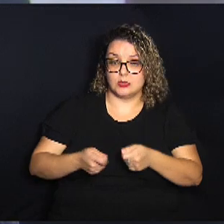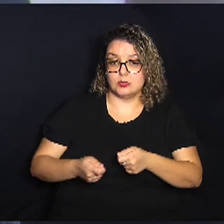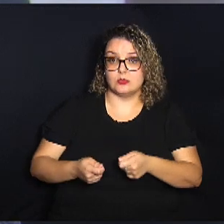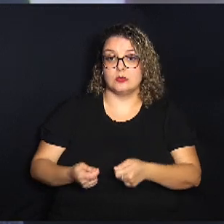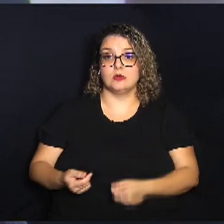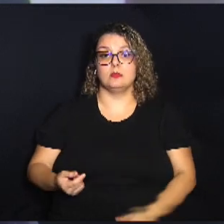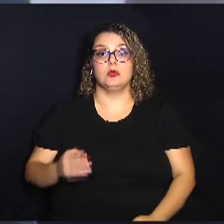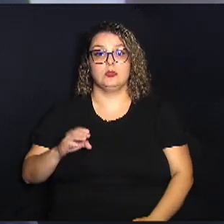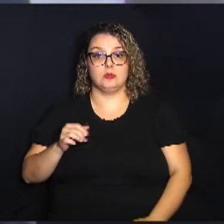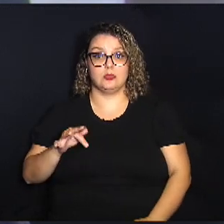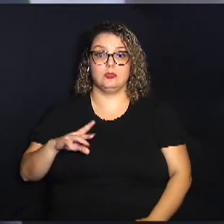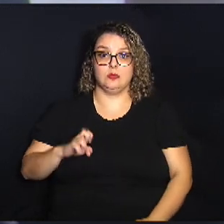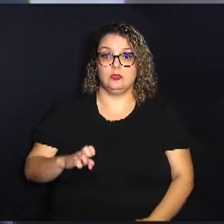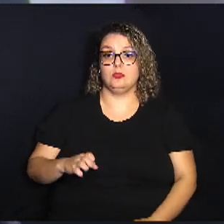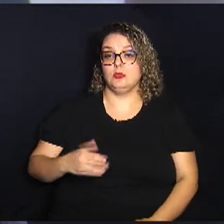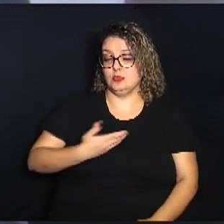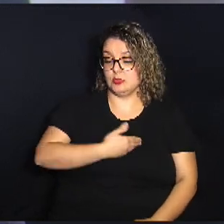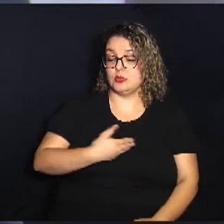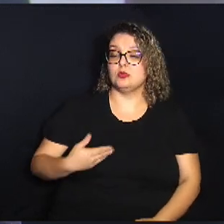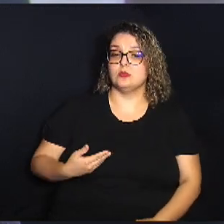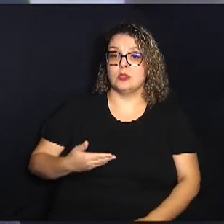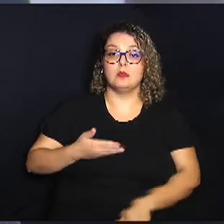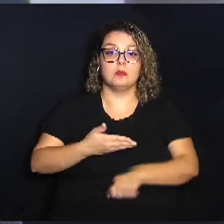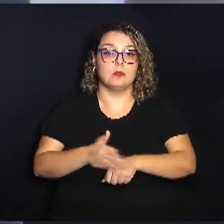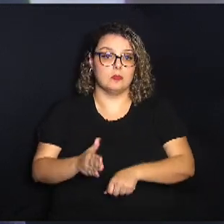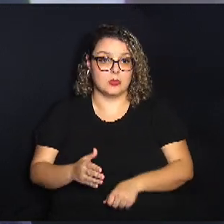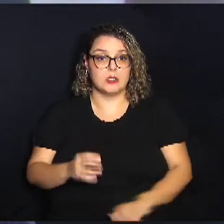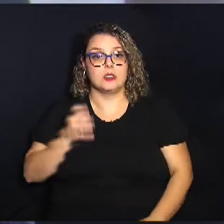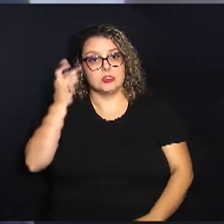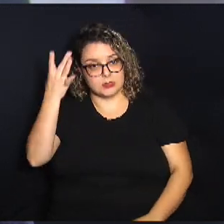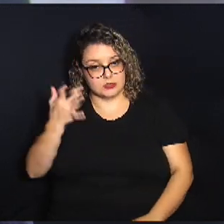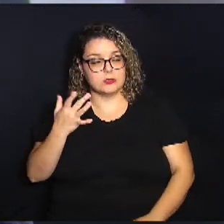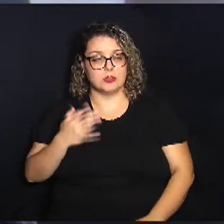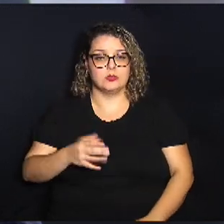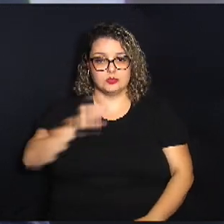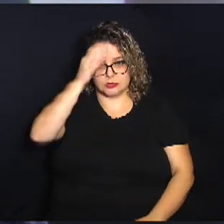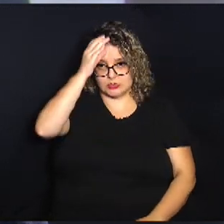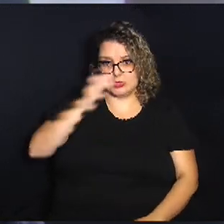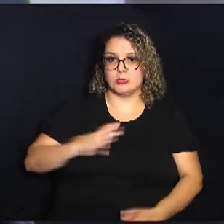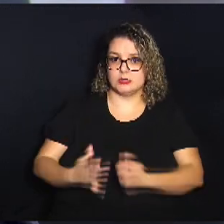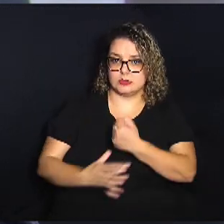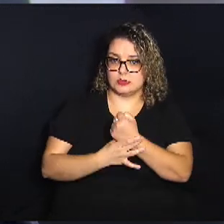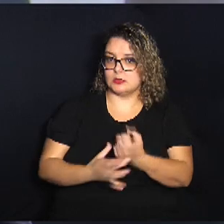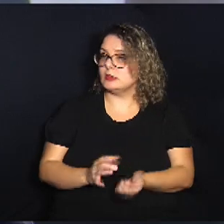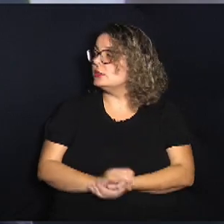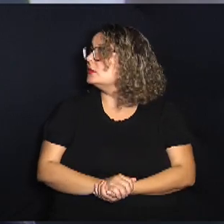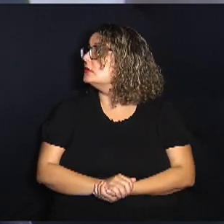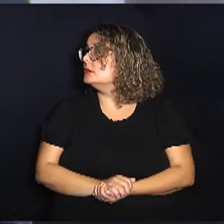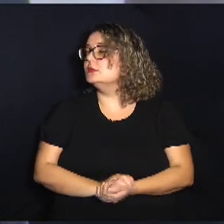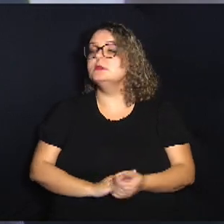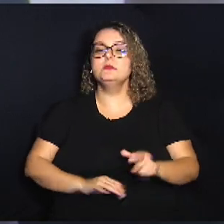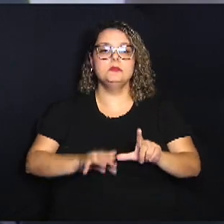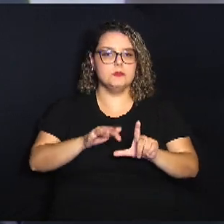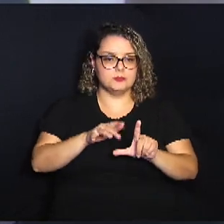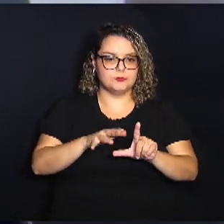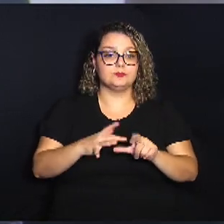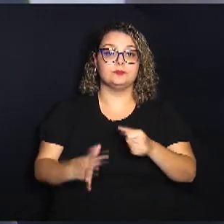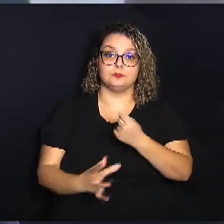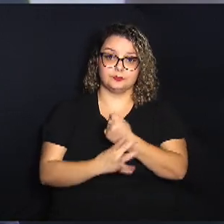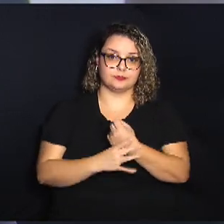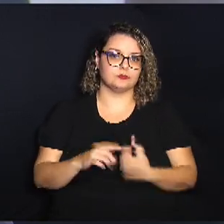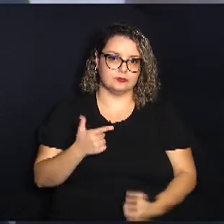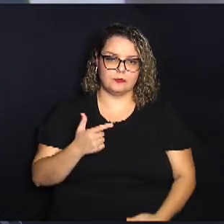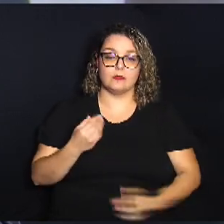públicos e a praticidade para o cidadão, a segurança da transição. O QR Code é extremamente seguro, então não tem como